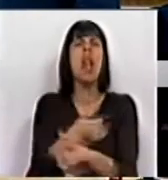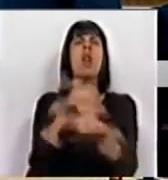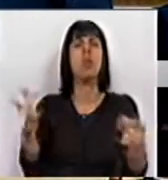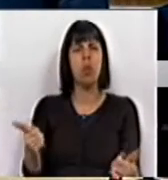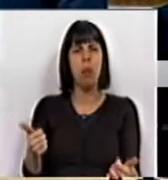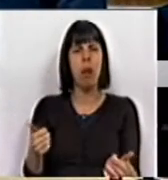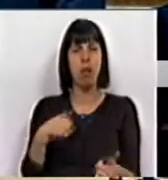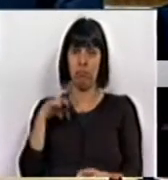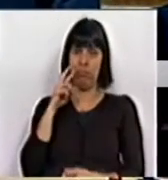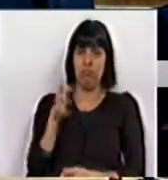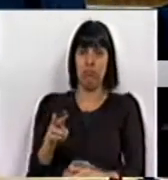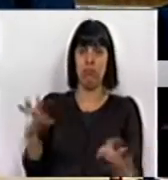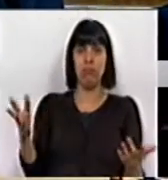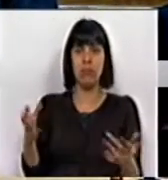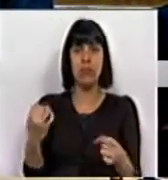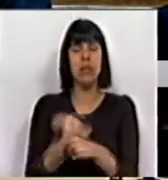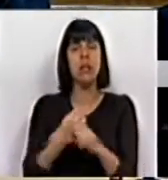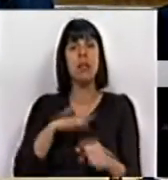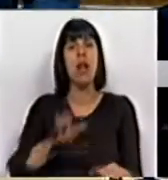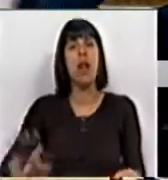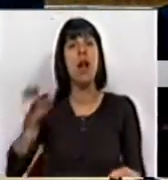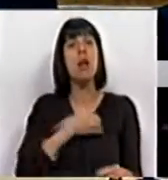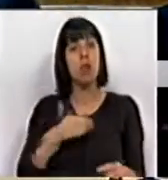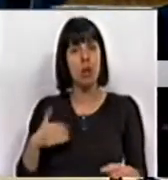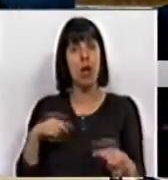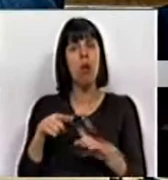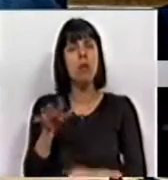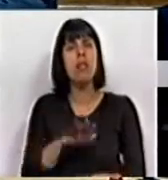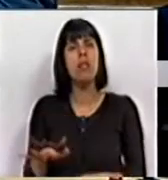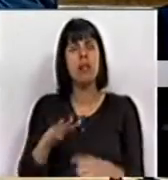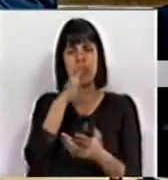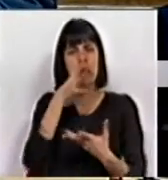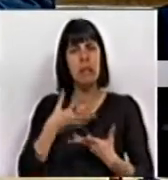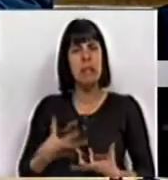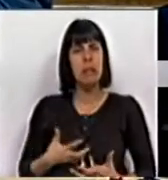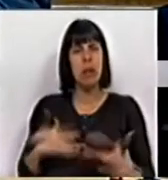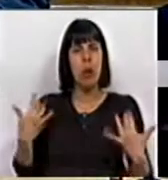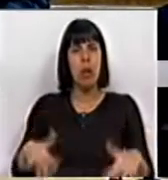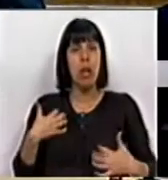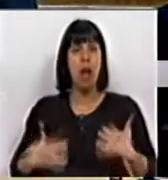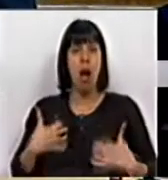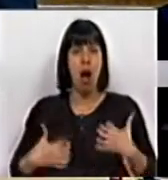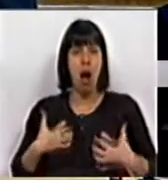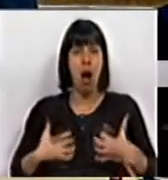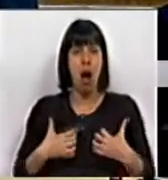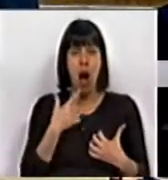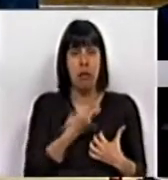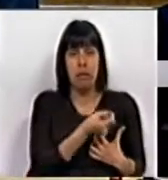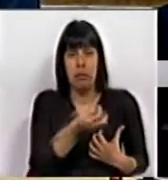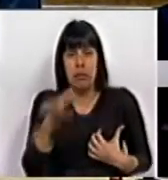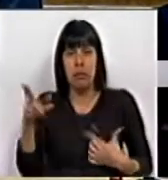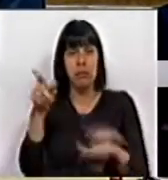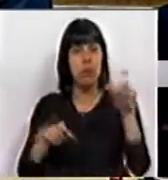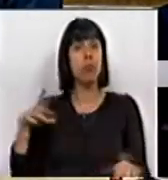tudo bem, quando vemos, em relação, portanto, ao Serviço Nacional de Saúde, esta situação dramática que leva a desespero milhares e milhares de